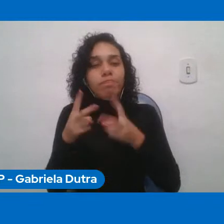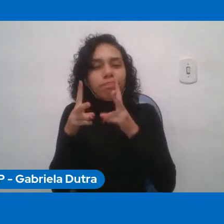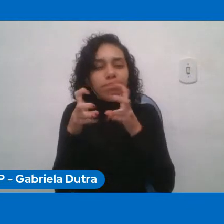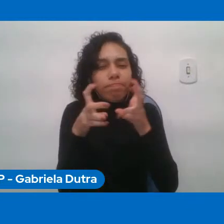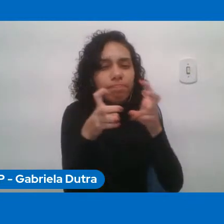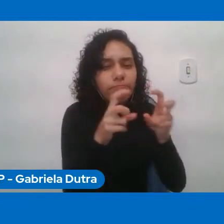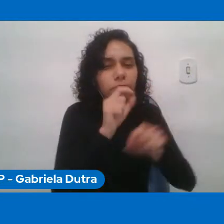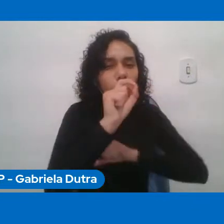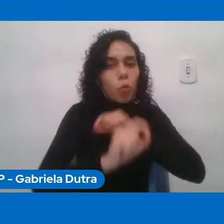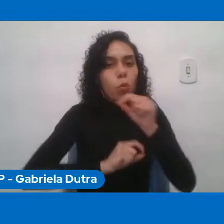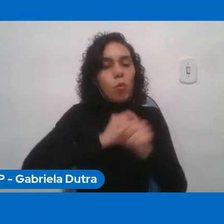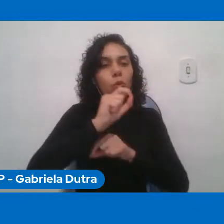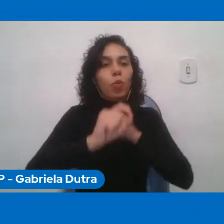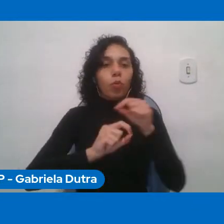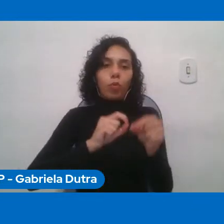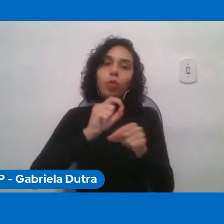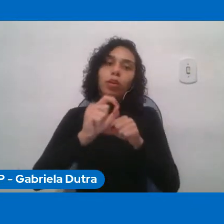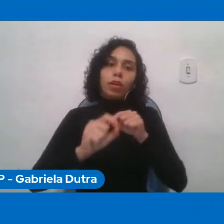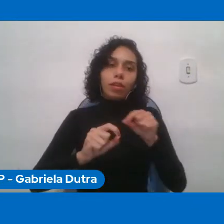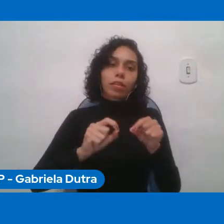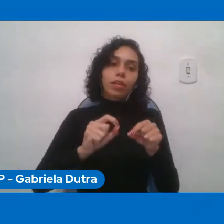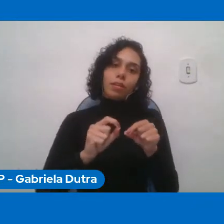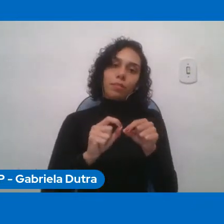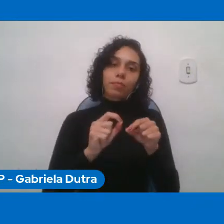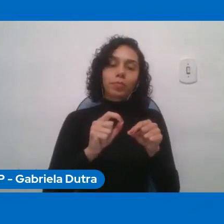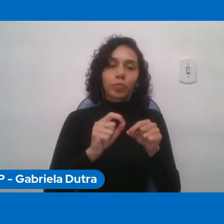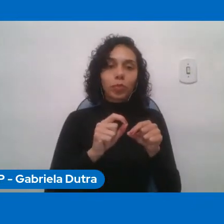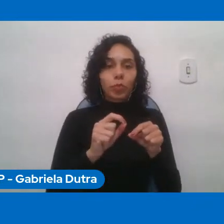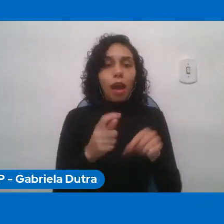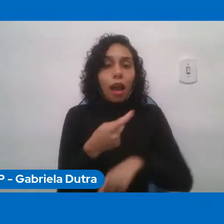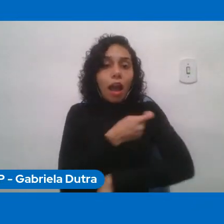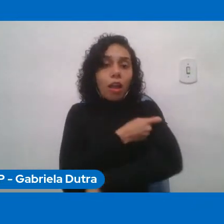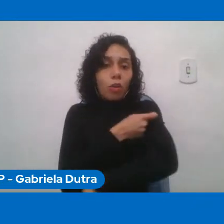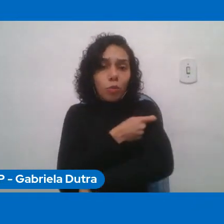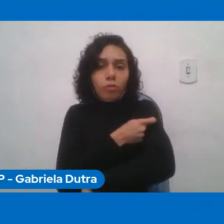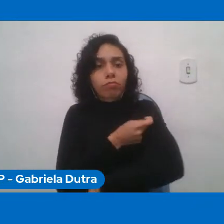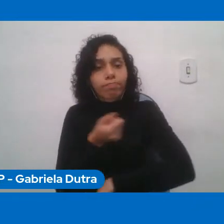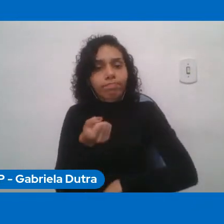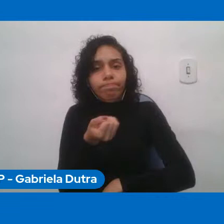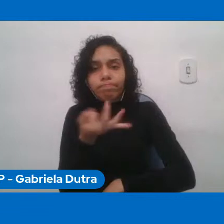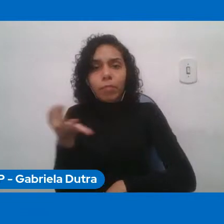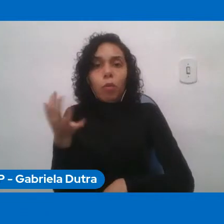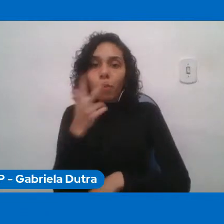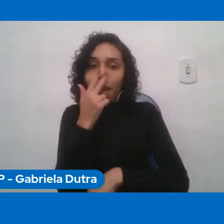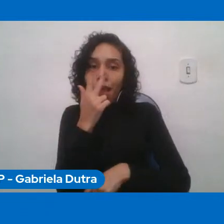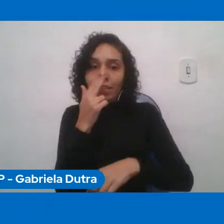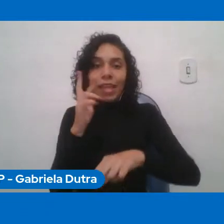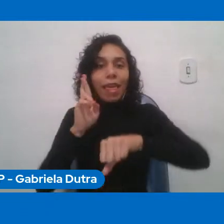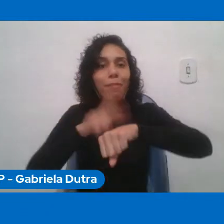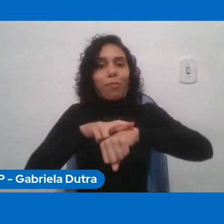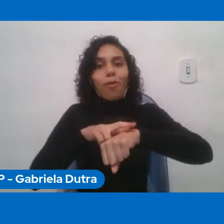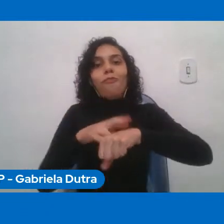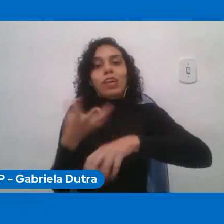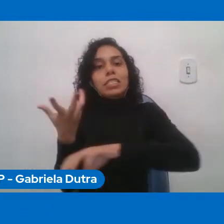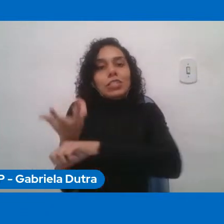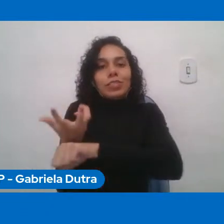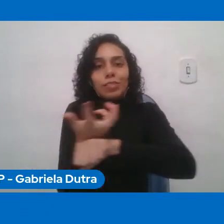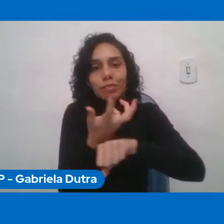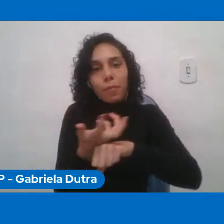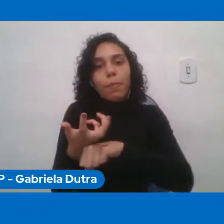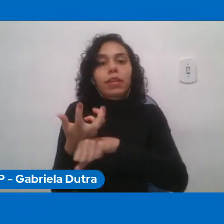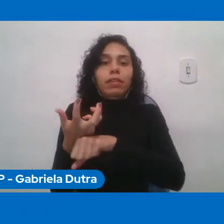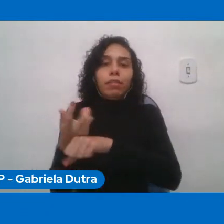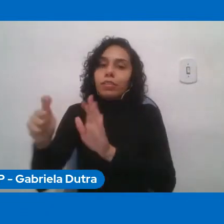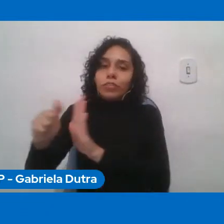reprovação nas disciplinas posteriores de algoritmo de programação e o que nós temos recebido feedback